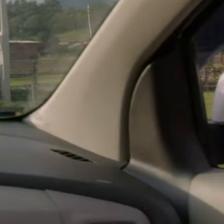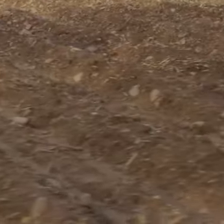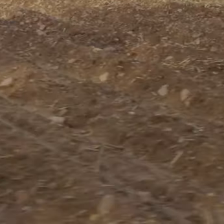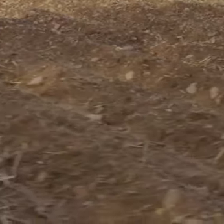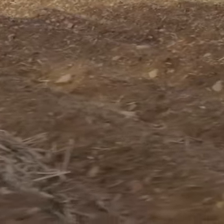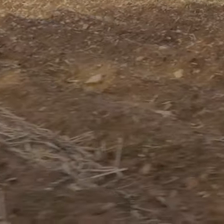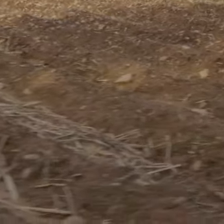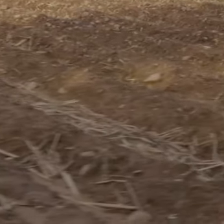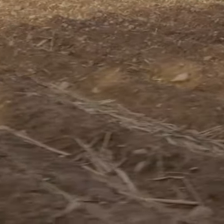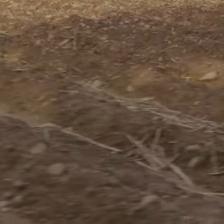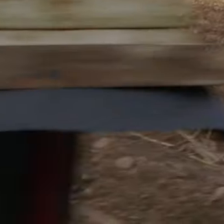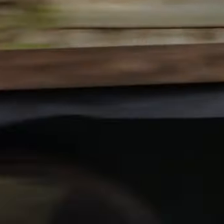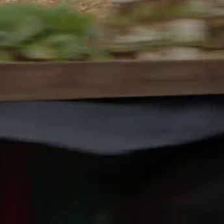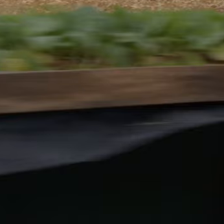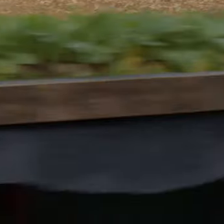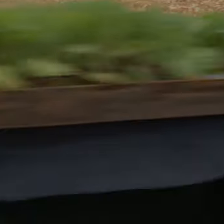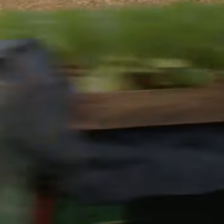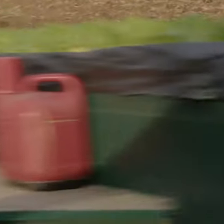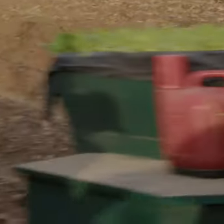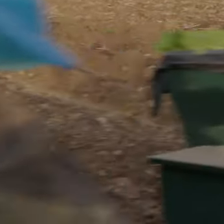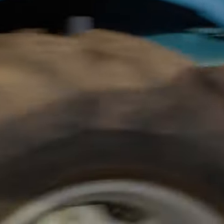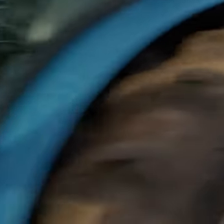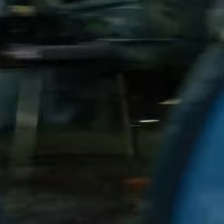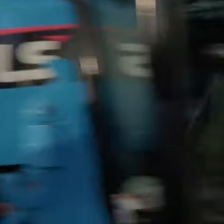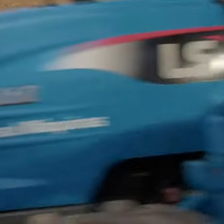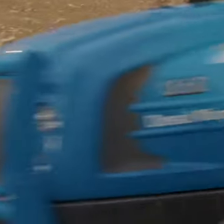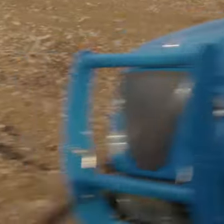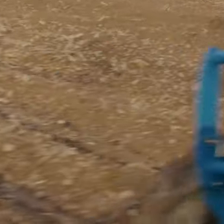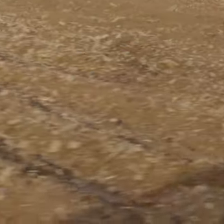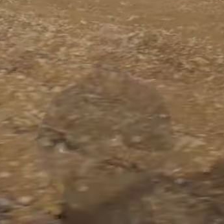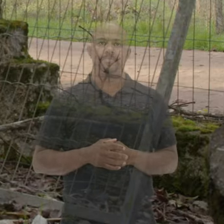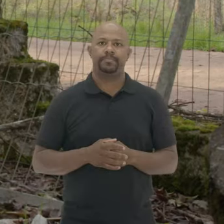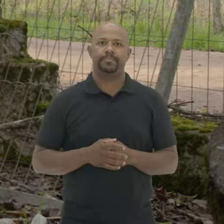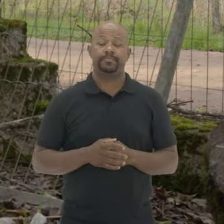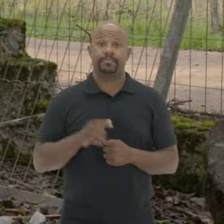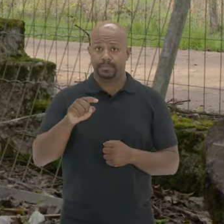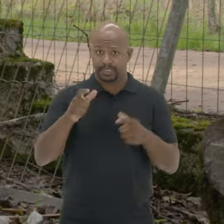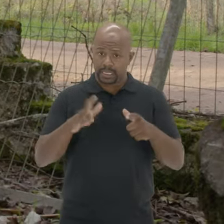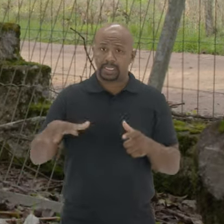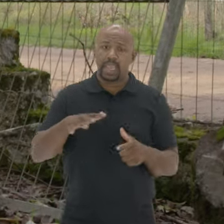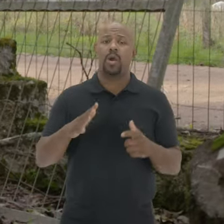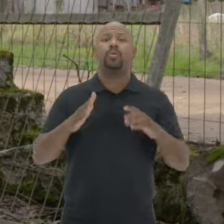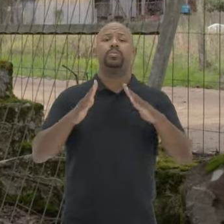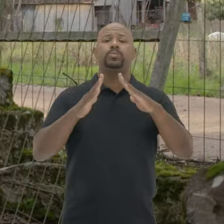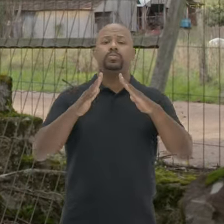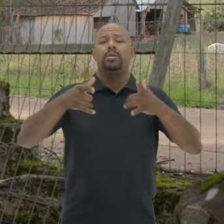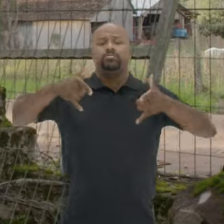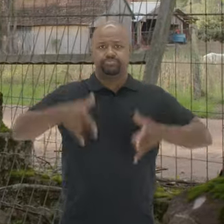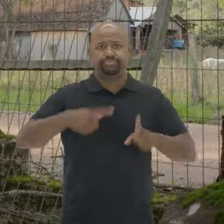Um local com lenhas Uma porção de terra com canteiros prontos para o plantio Um trator com mudas Então esse aqui é o